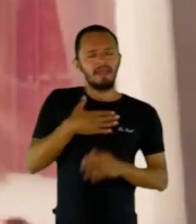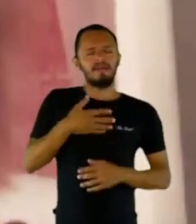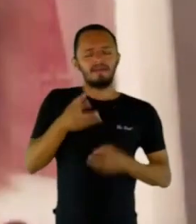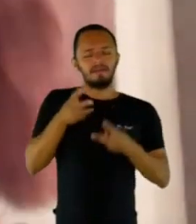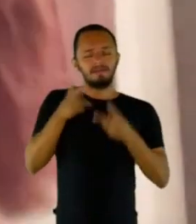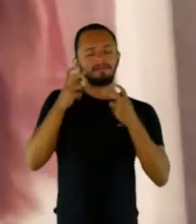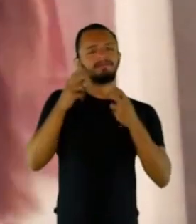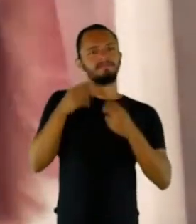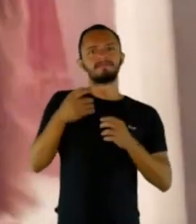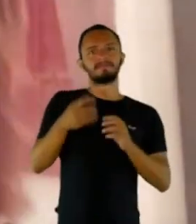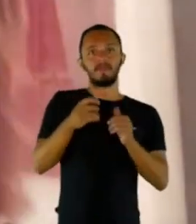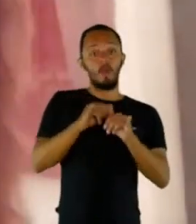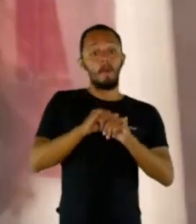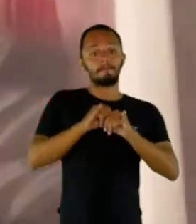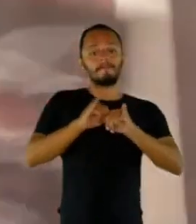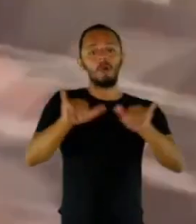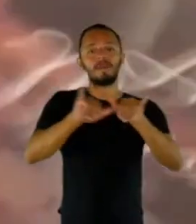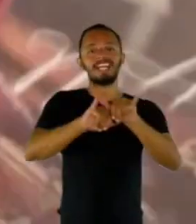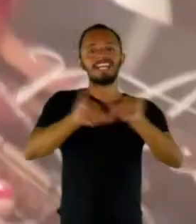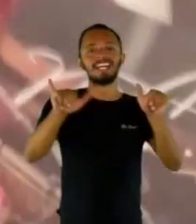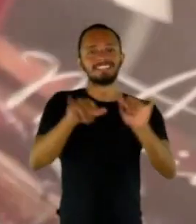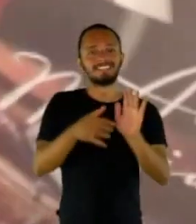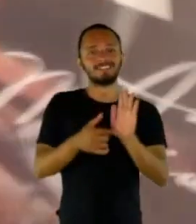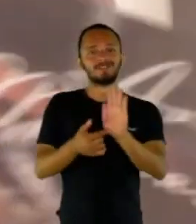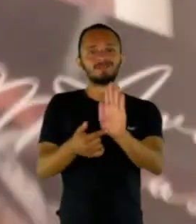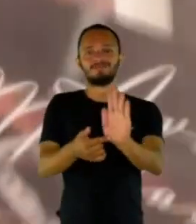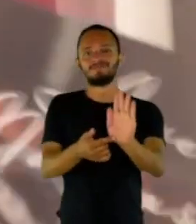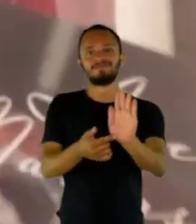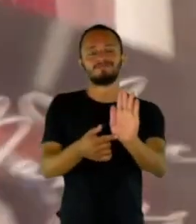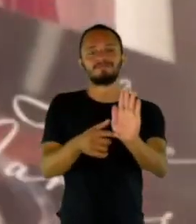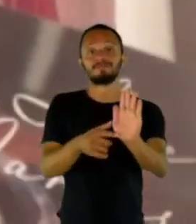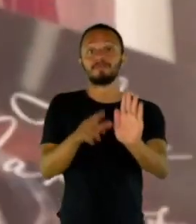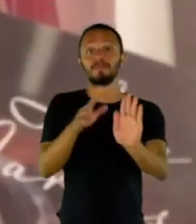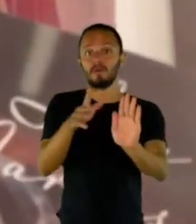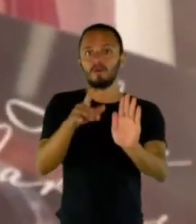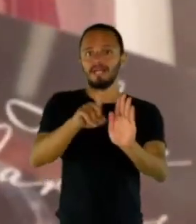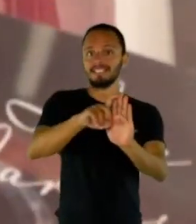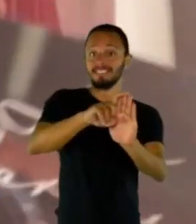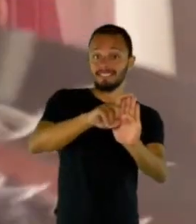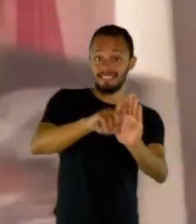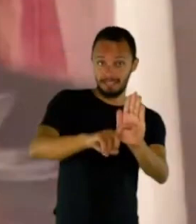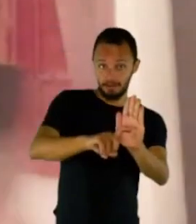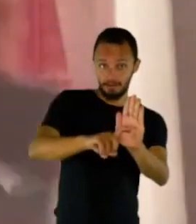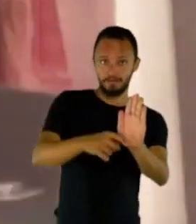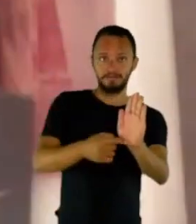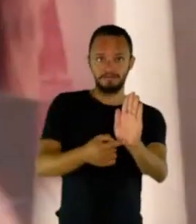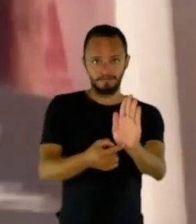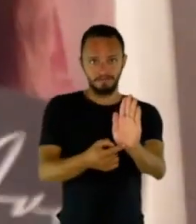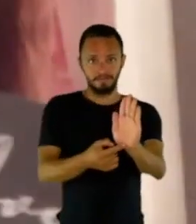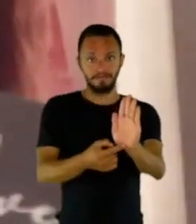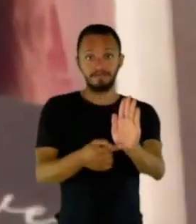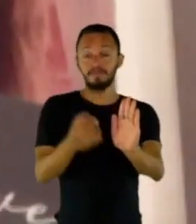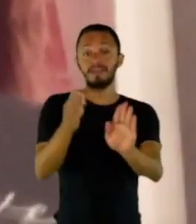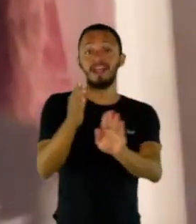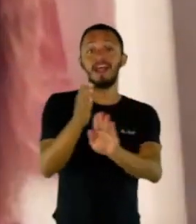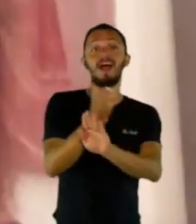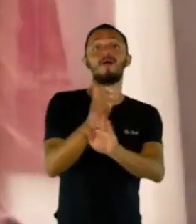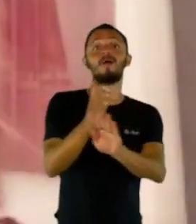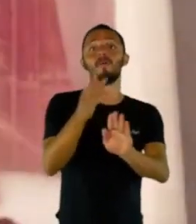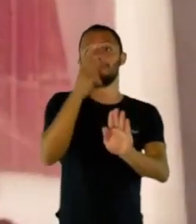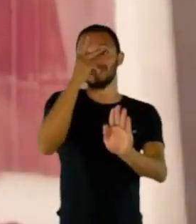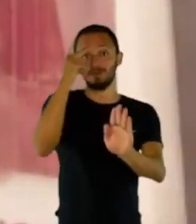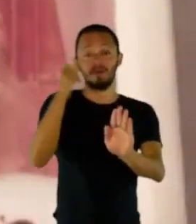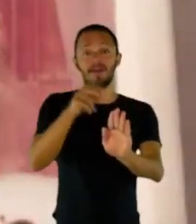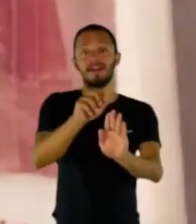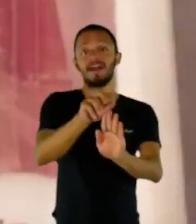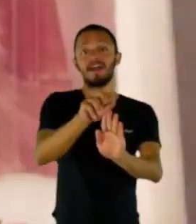Quando ele foi publicado, como ele tem esse texto, algumas pessoas achavam, e o título também de Ave Maria,